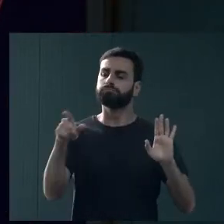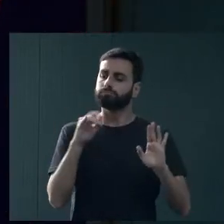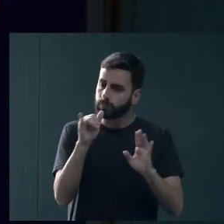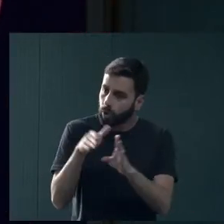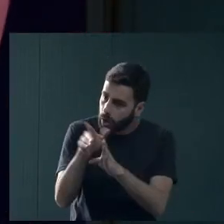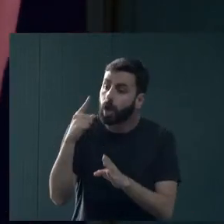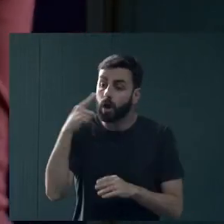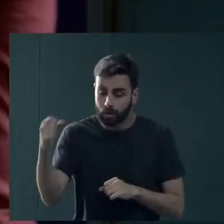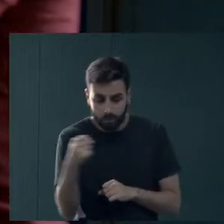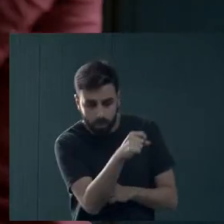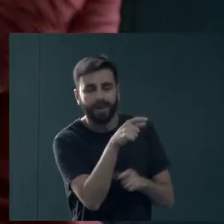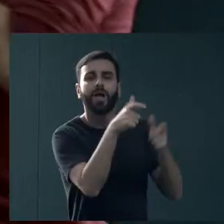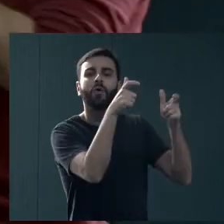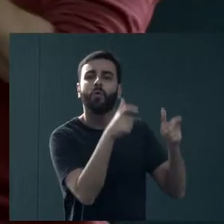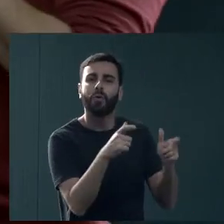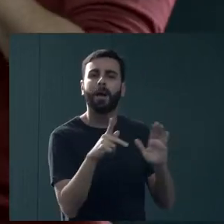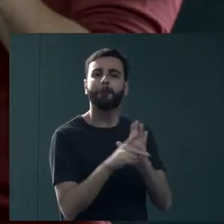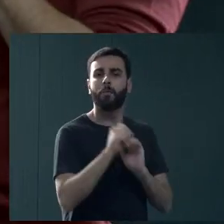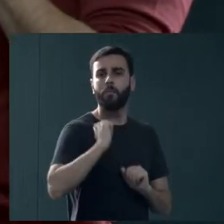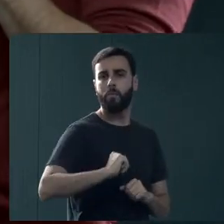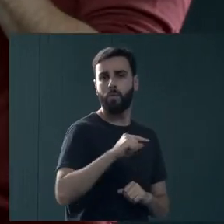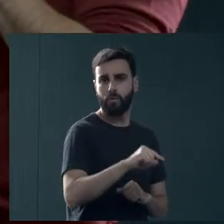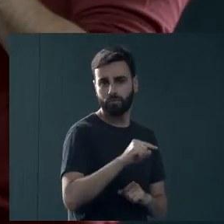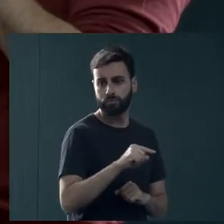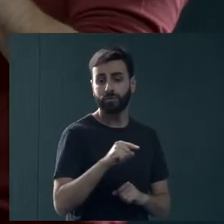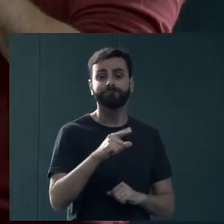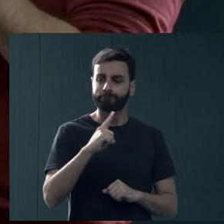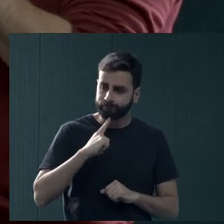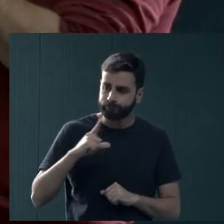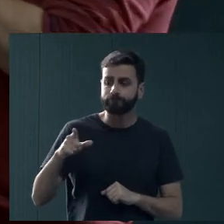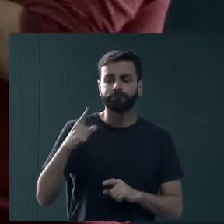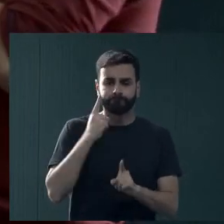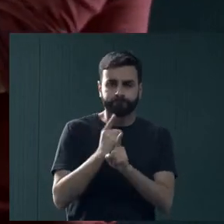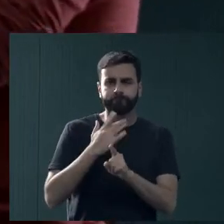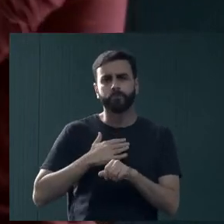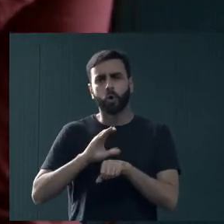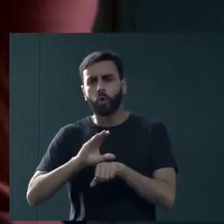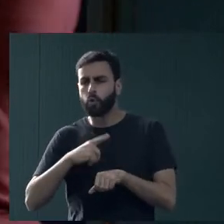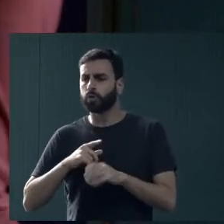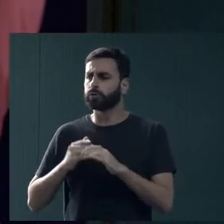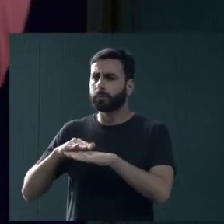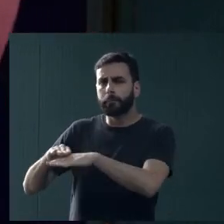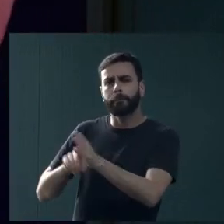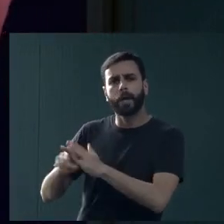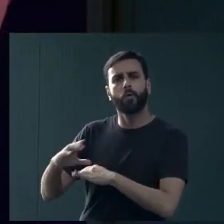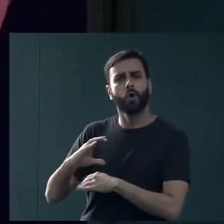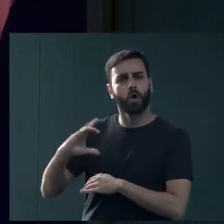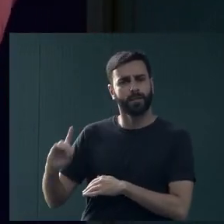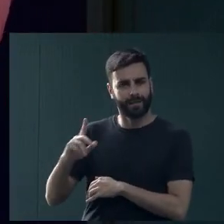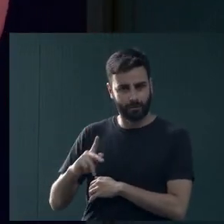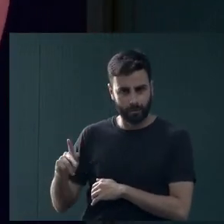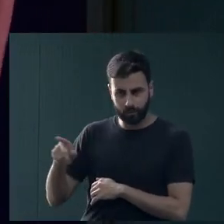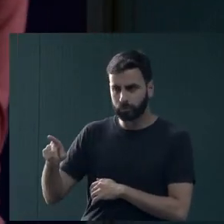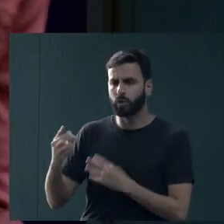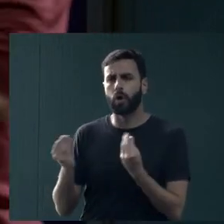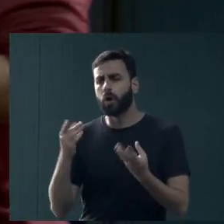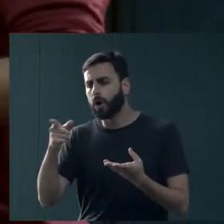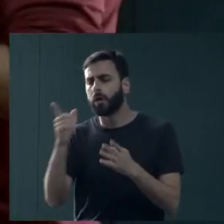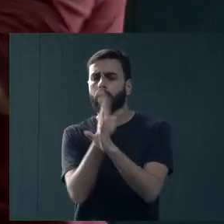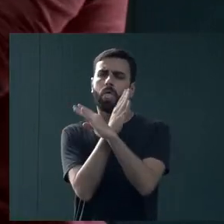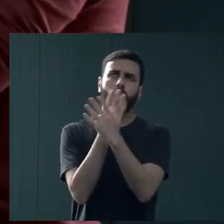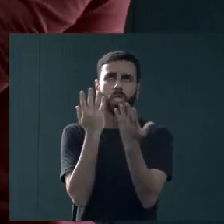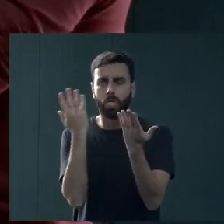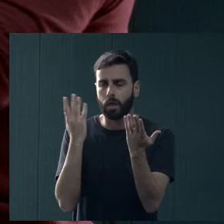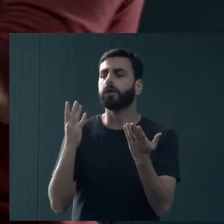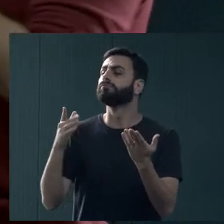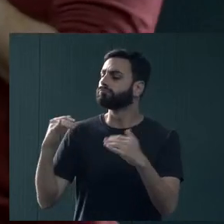o serviço de bolsa. Então, tem alguma demanda, alguma busca. Eu identifiquei no meu curso um coordenador desse estudante que está em uma situação